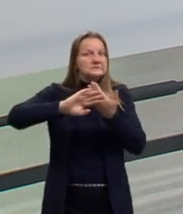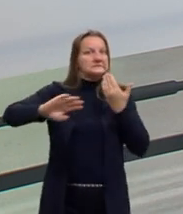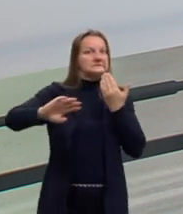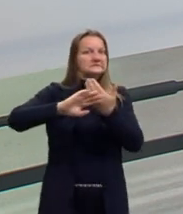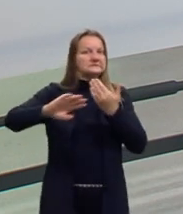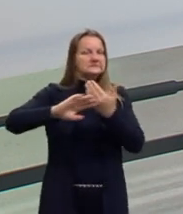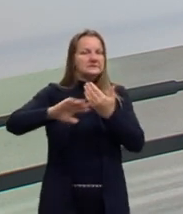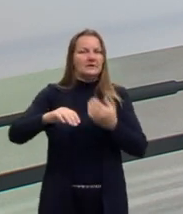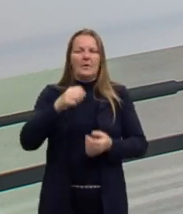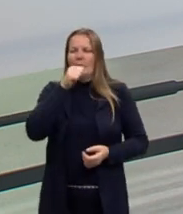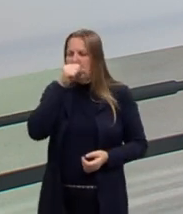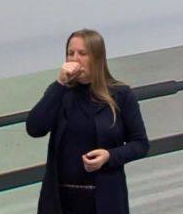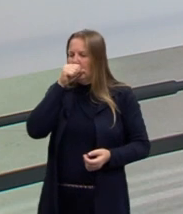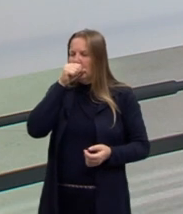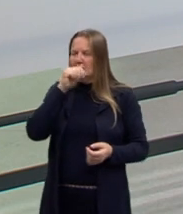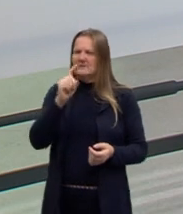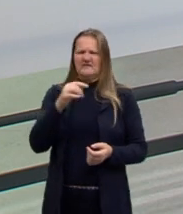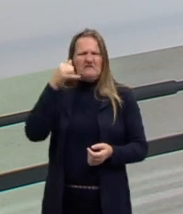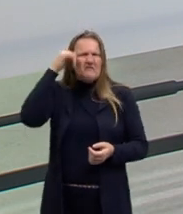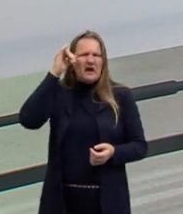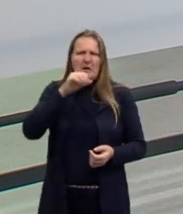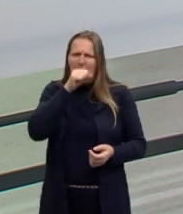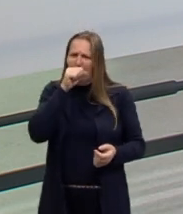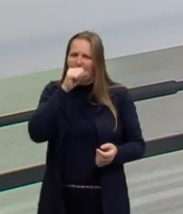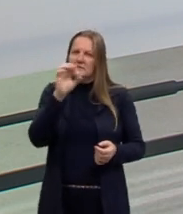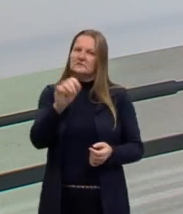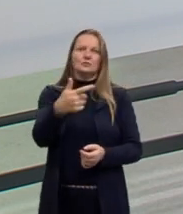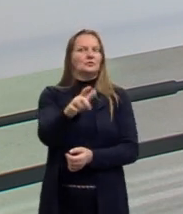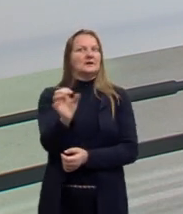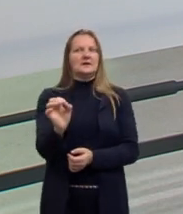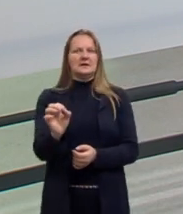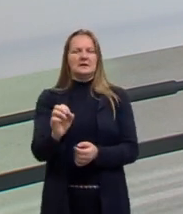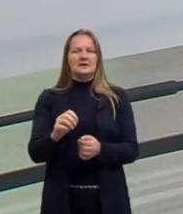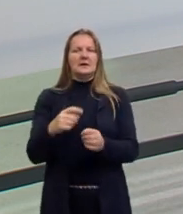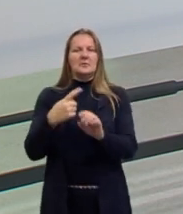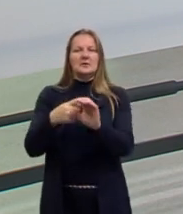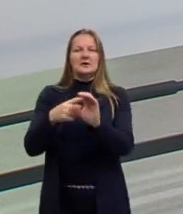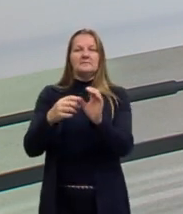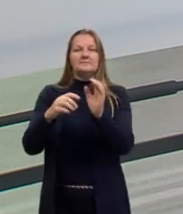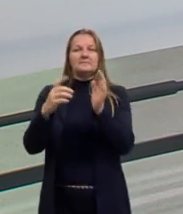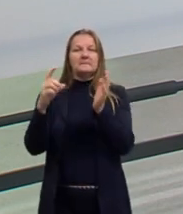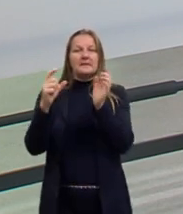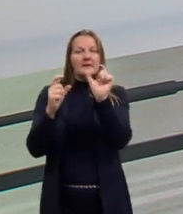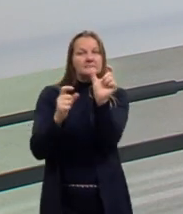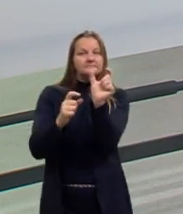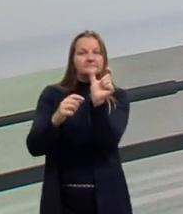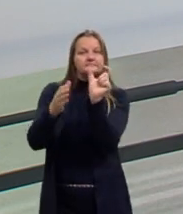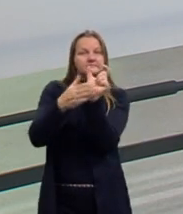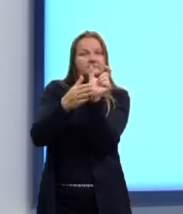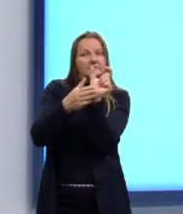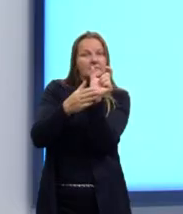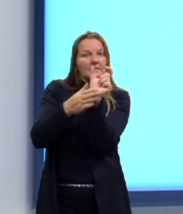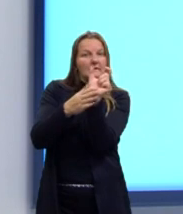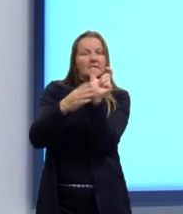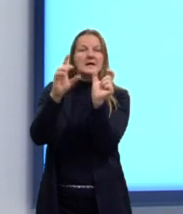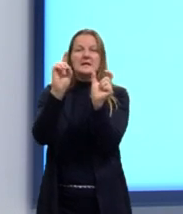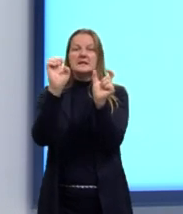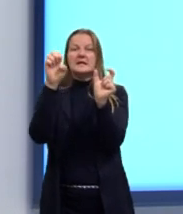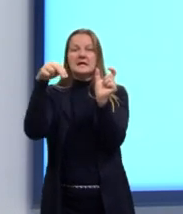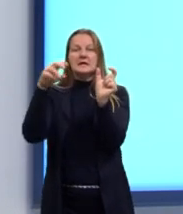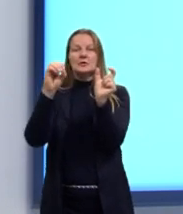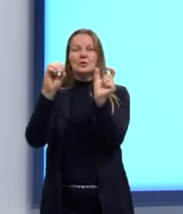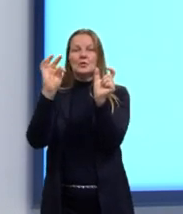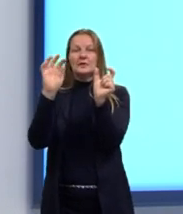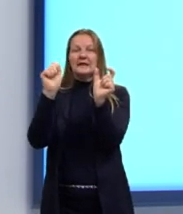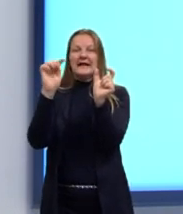palavra tussir. E eu estou usando nesse sentido conotativo, que a gente já falou antes. Porém, enquanto